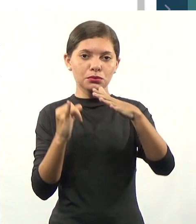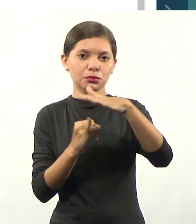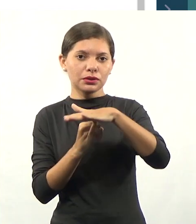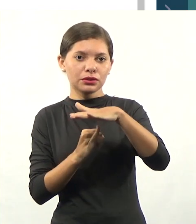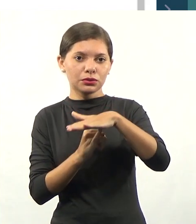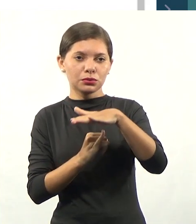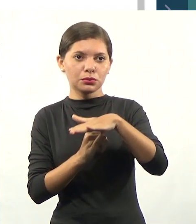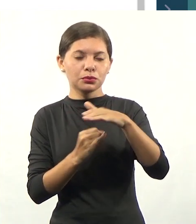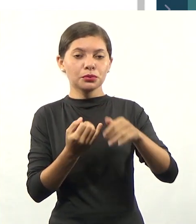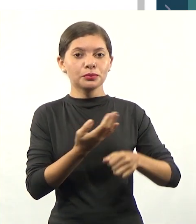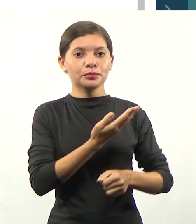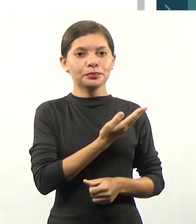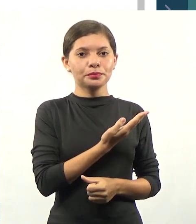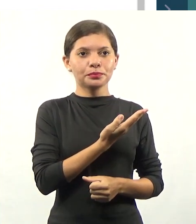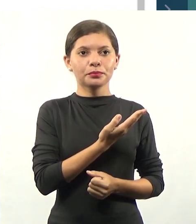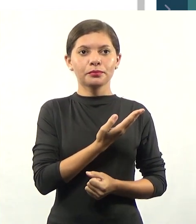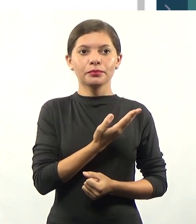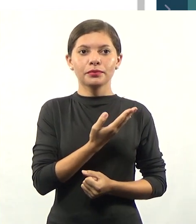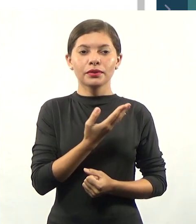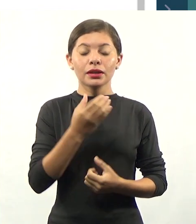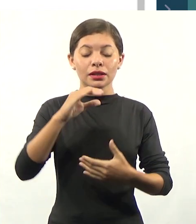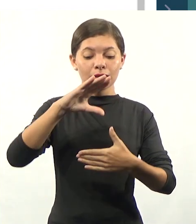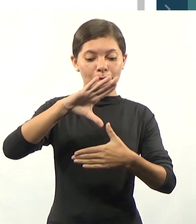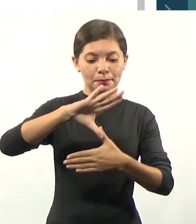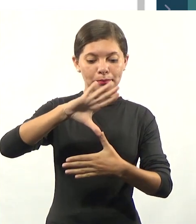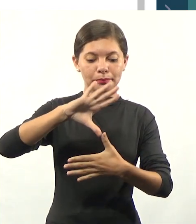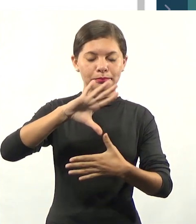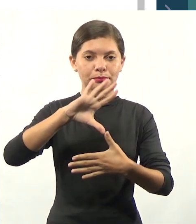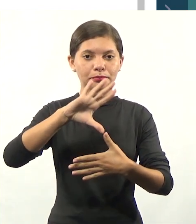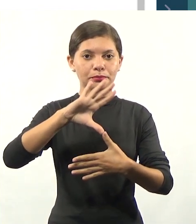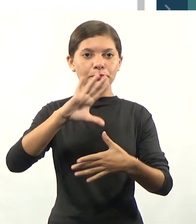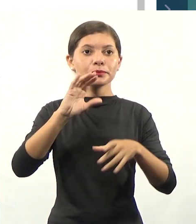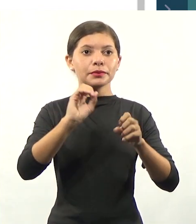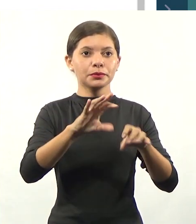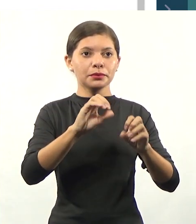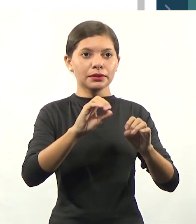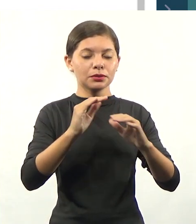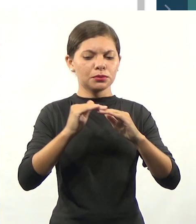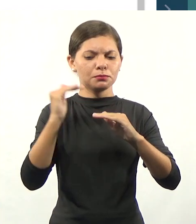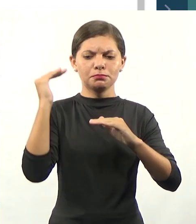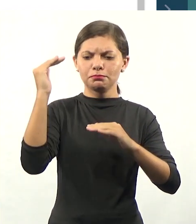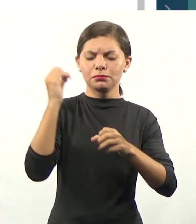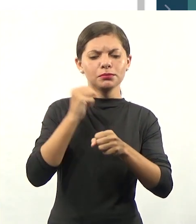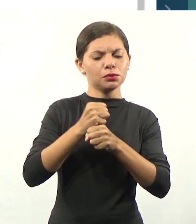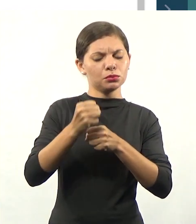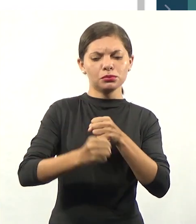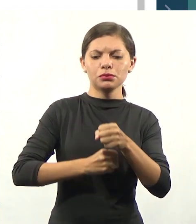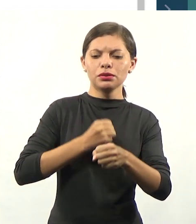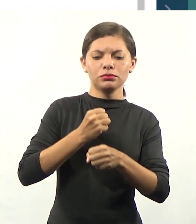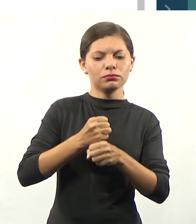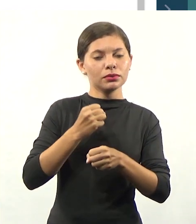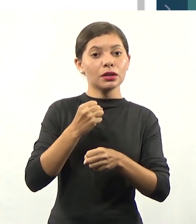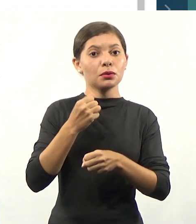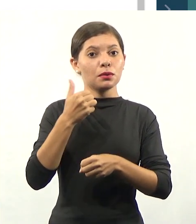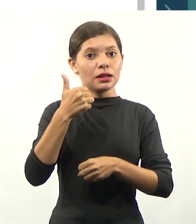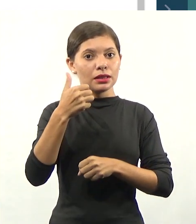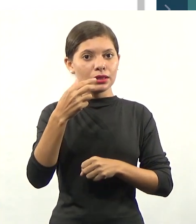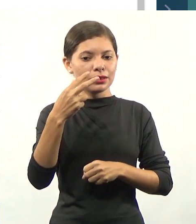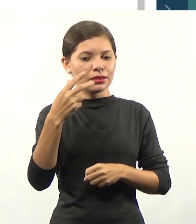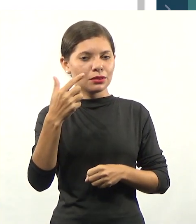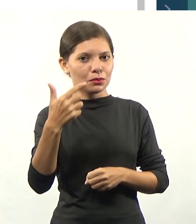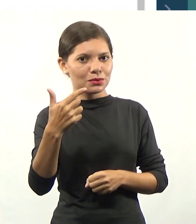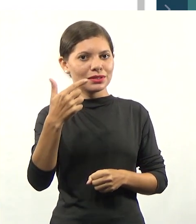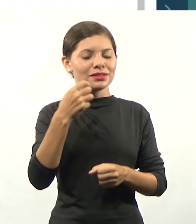e ele faz um mapa da educação superior todo ano. Então, há 12 anos ele faz a publicação desse mapa.